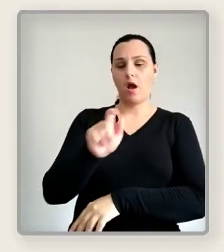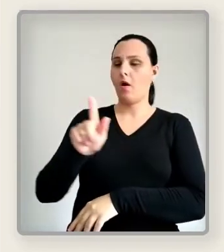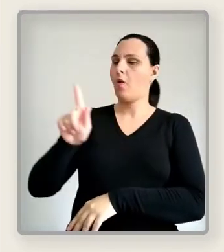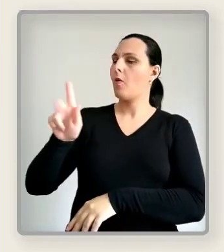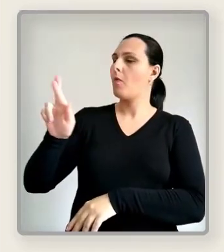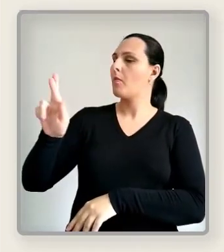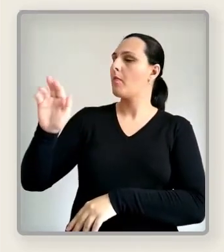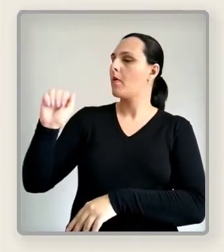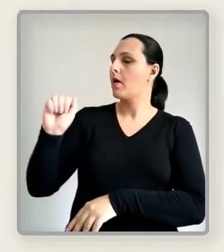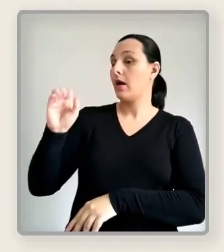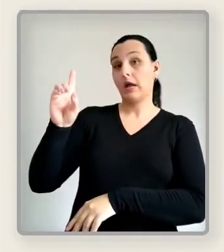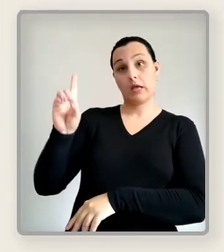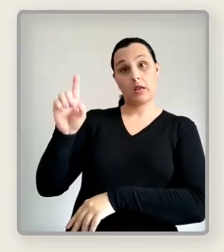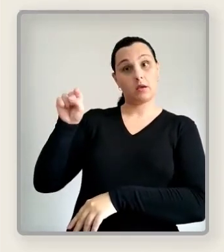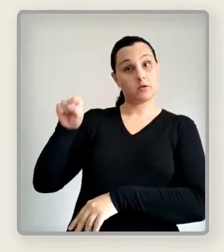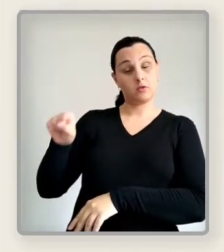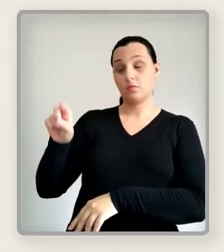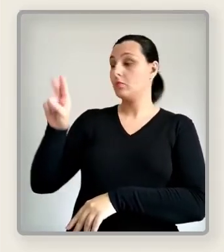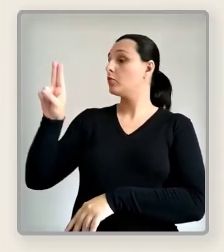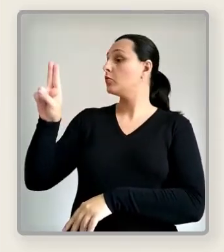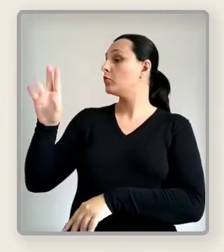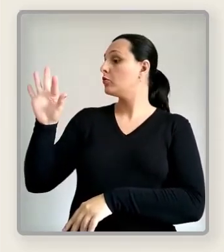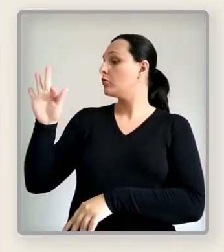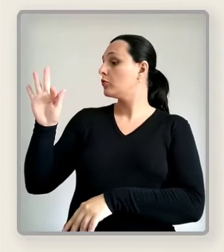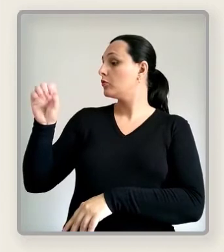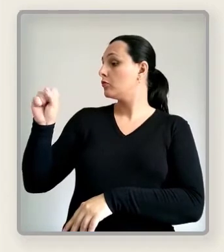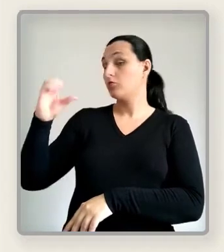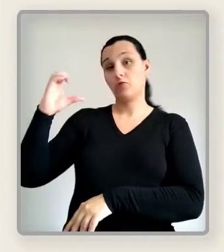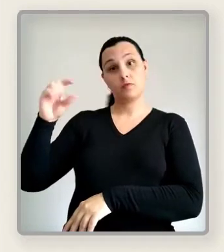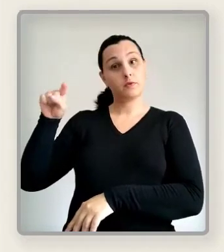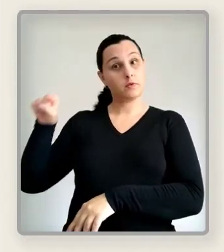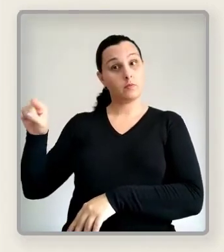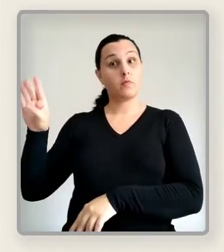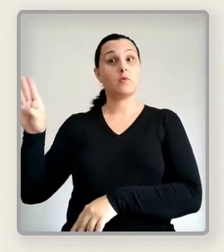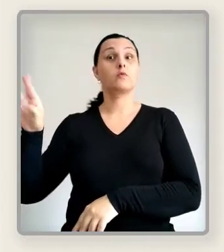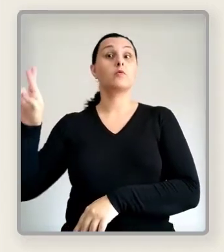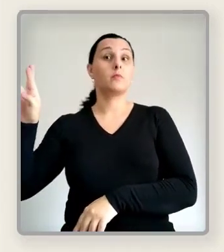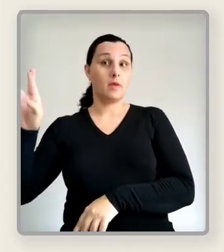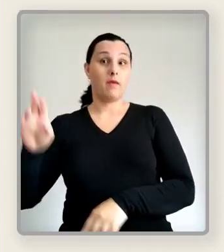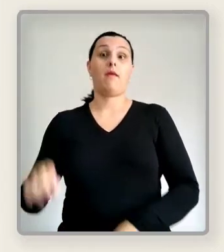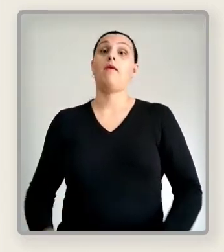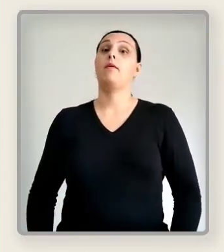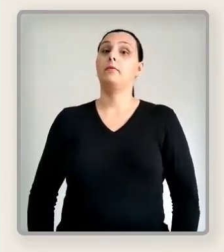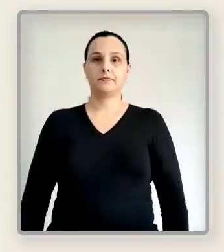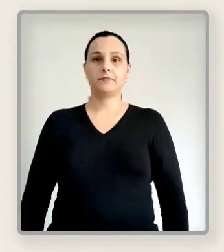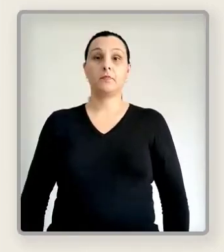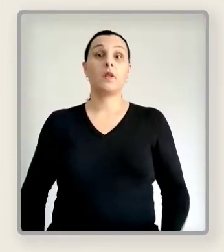acessar o portal através do endereço idufsc.ufsc.br